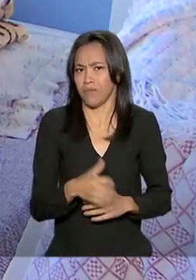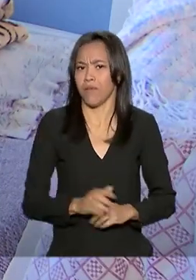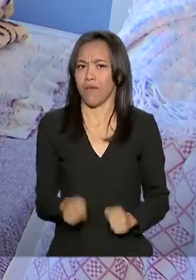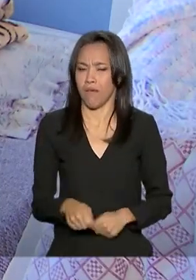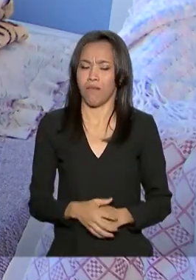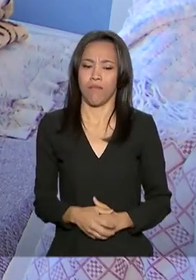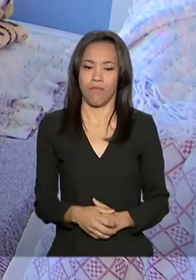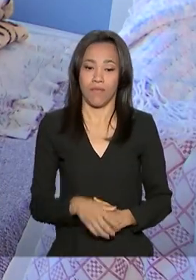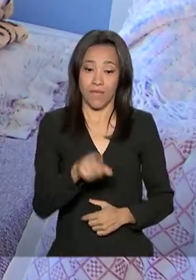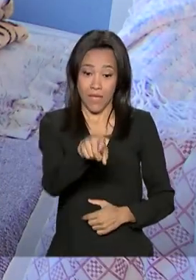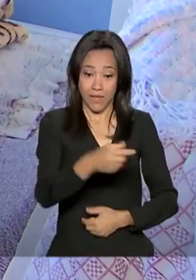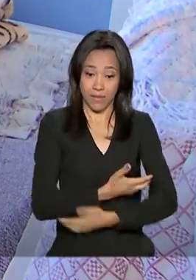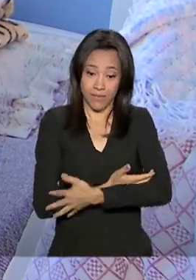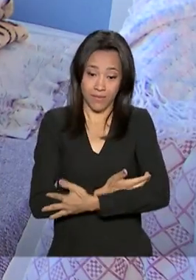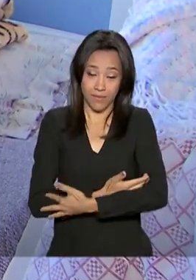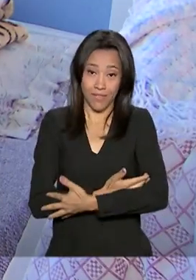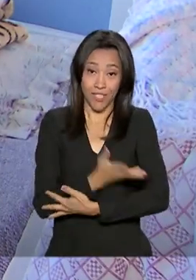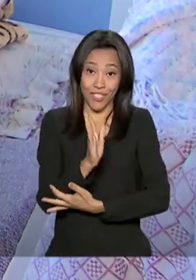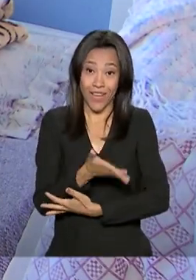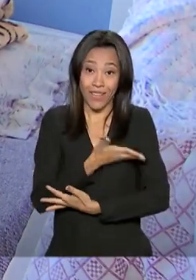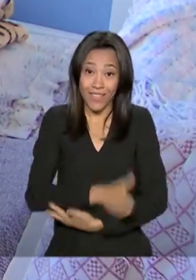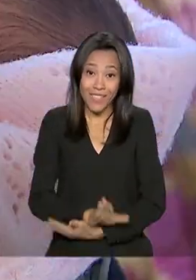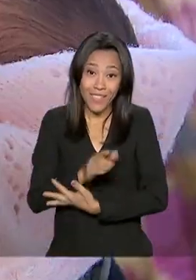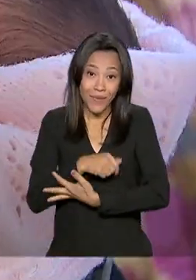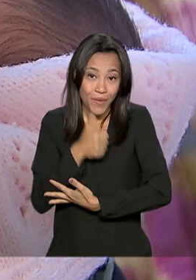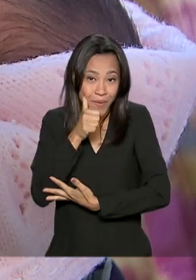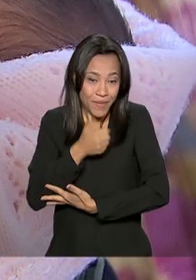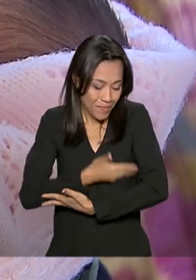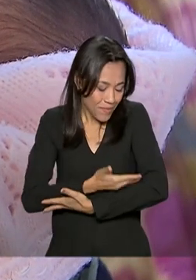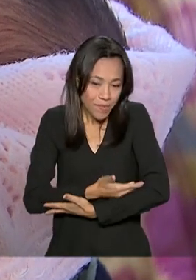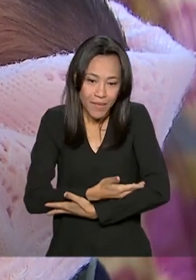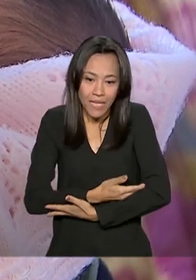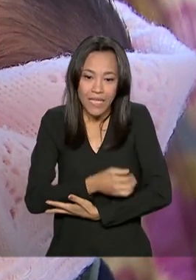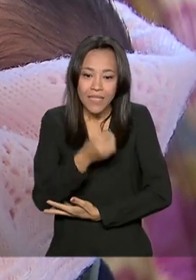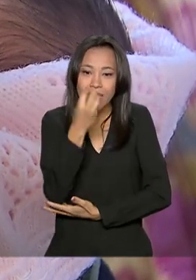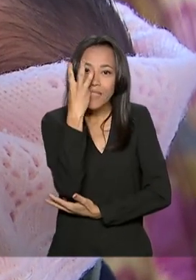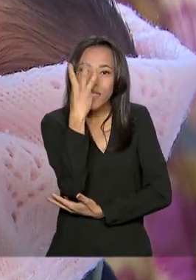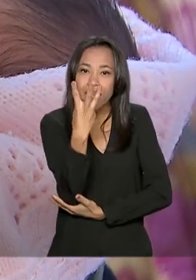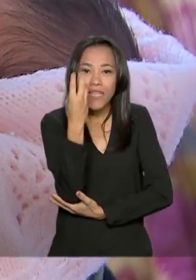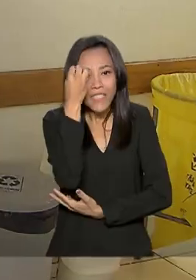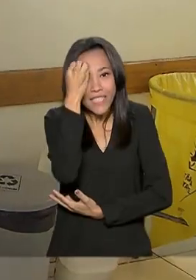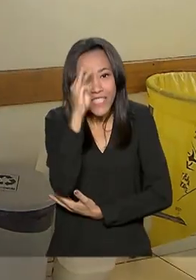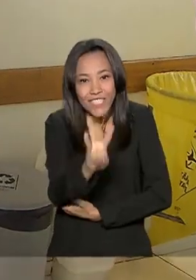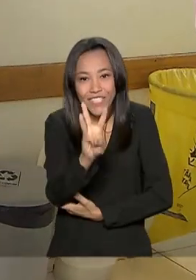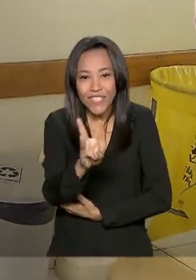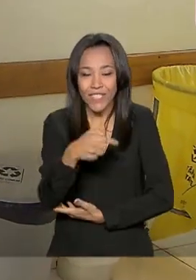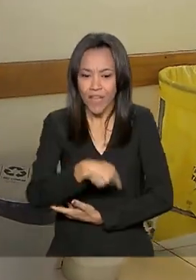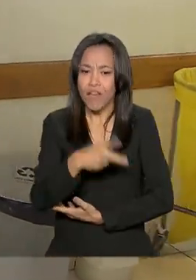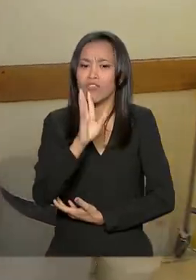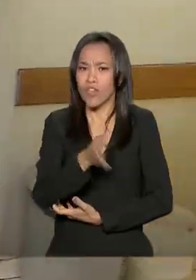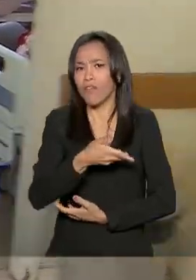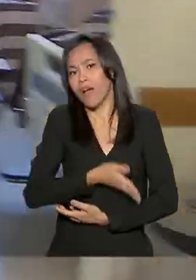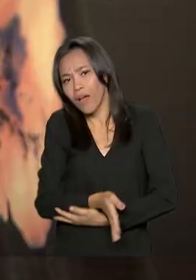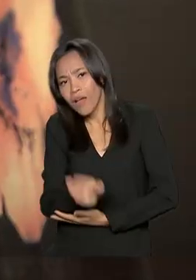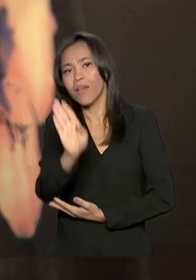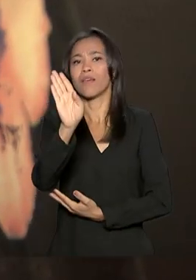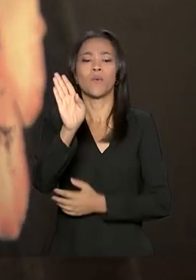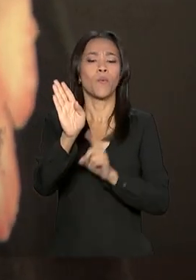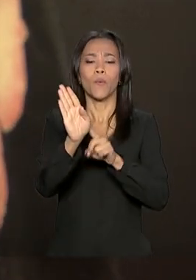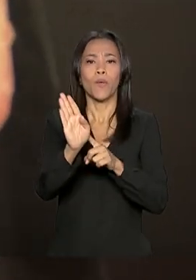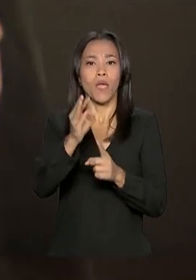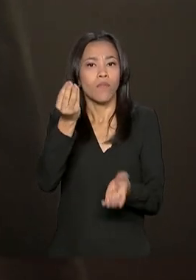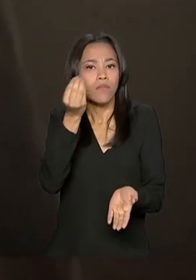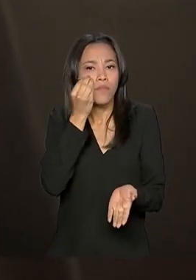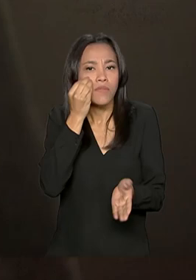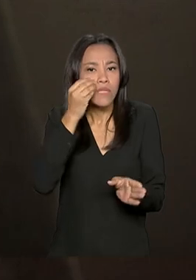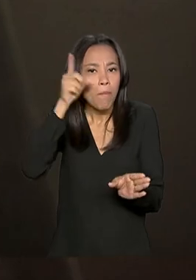Yasmin acaba de dar à luz a pequena Manuela. Com três dias de vida, a bebê já vai deixar a maternidade com o